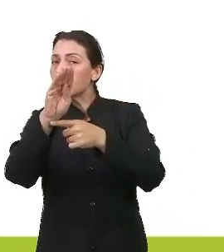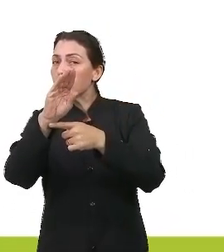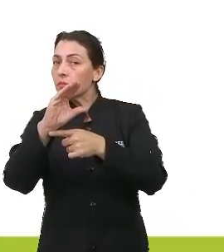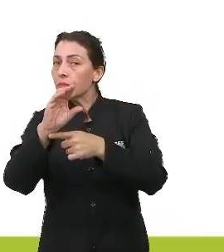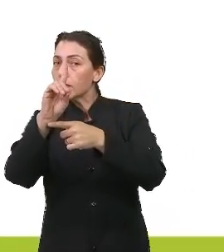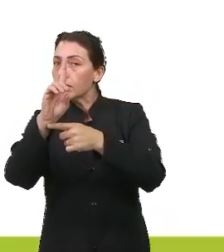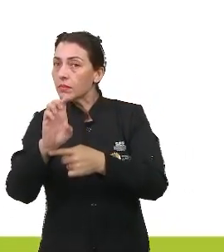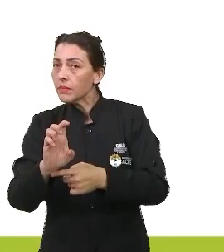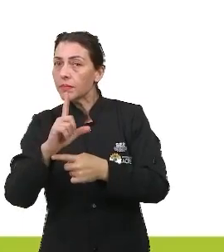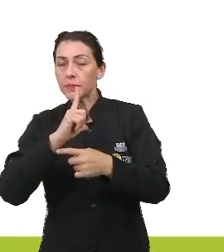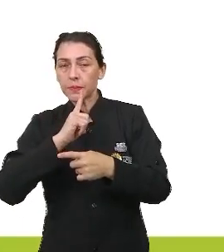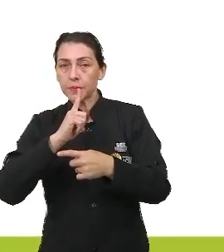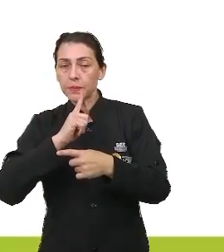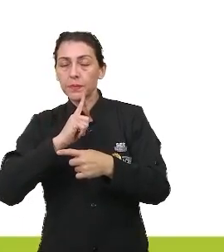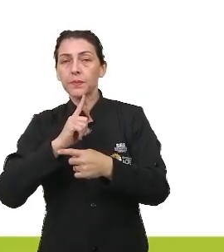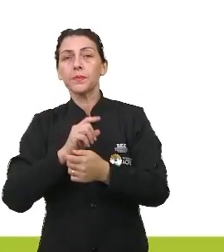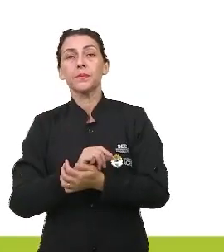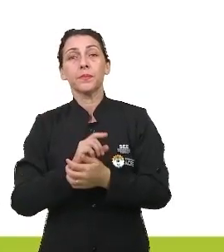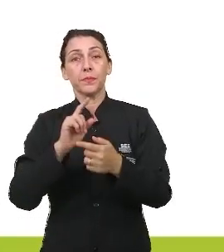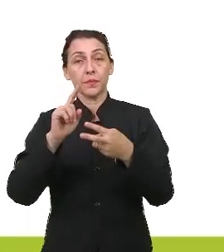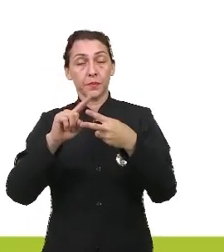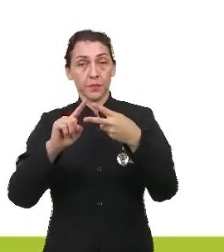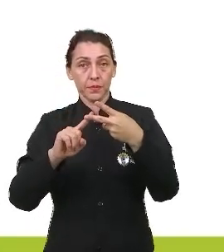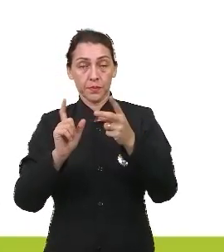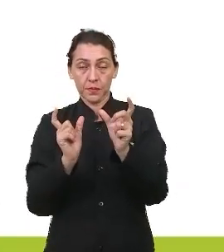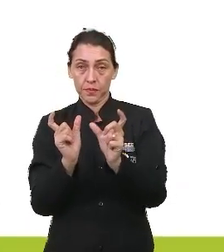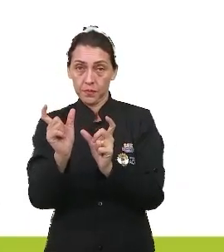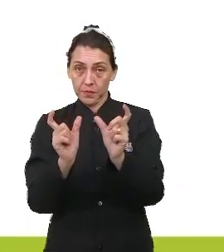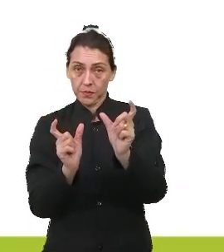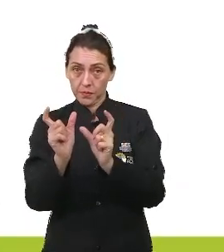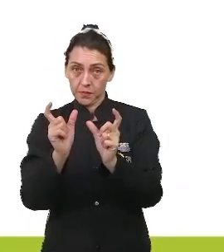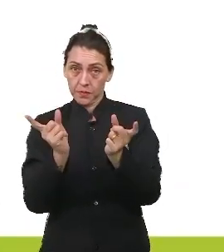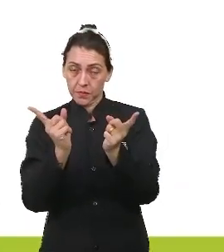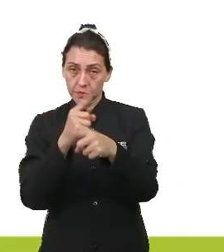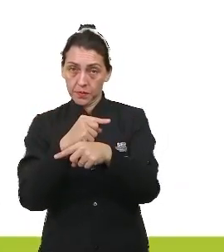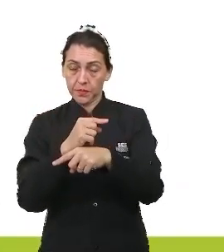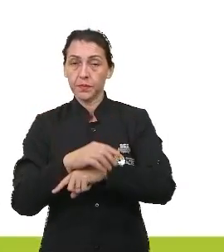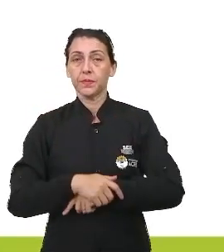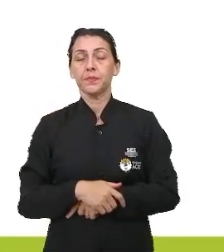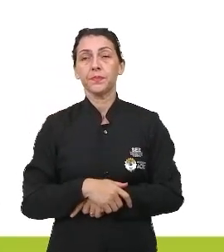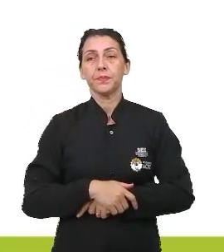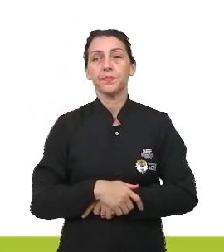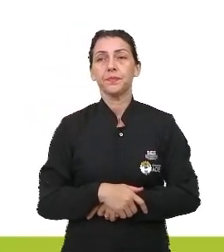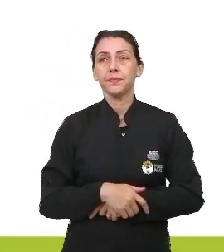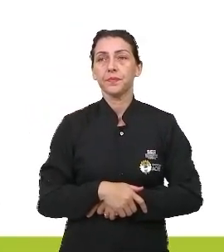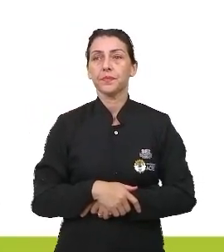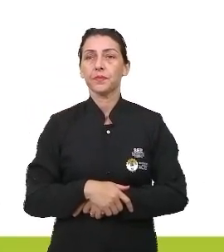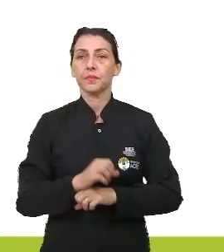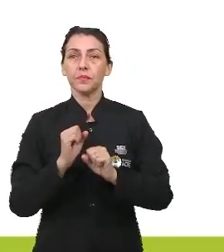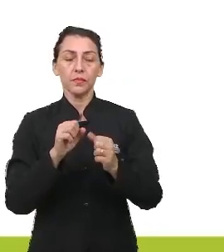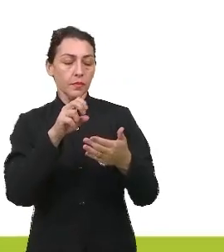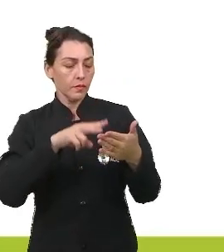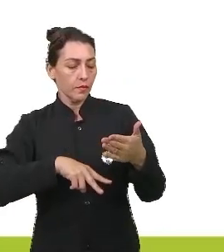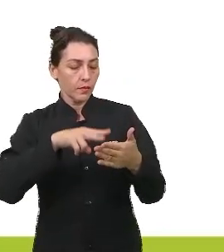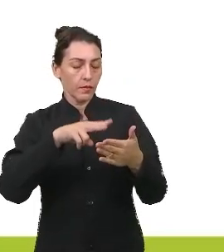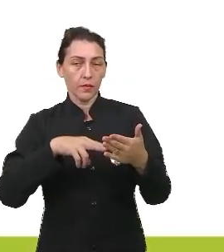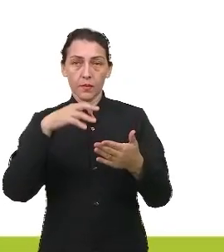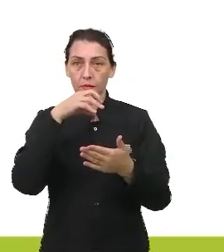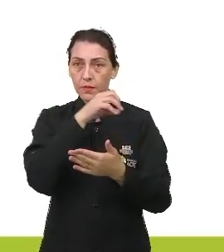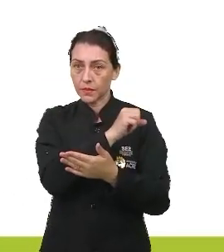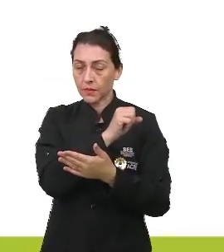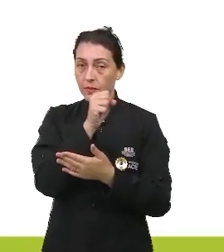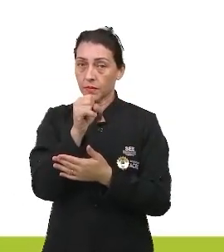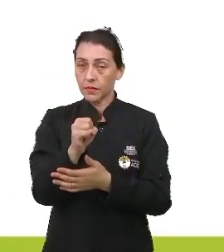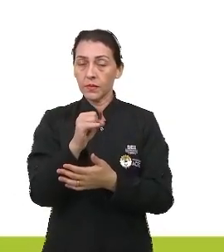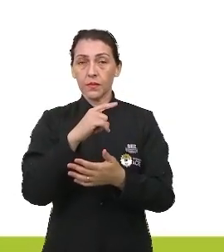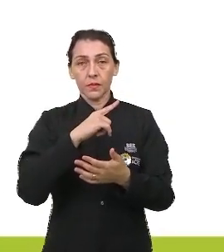pessoal, eu tenho aí duas palavras que são opostas, né? Você pode ler aí rapidamente, se